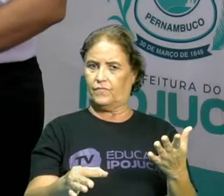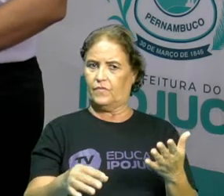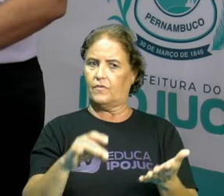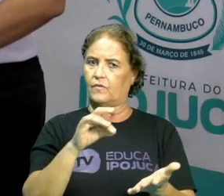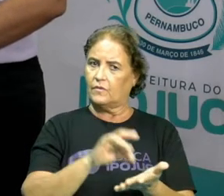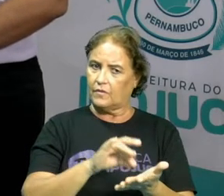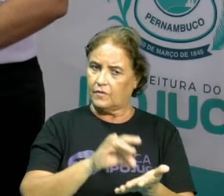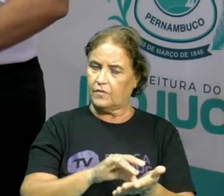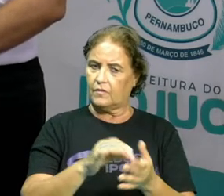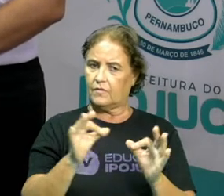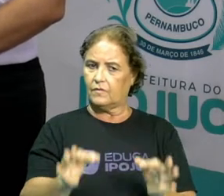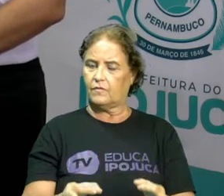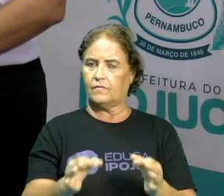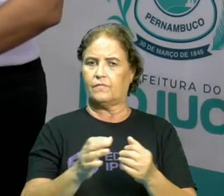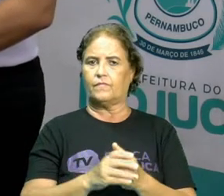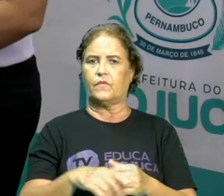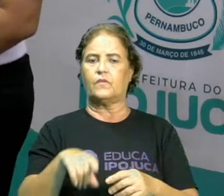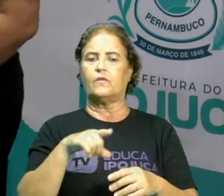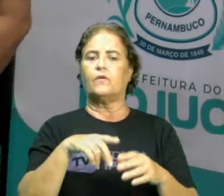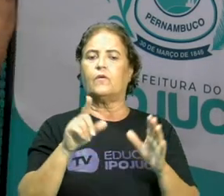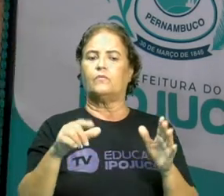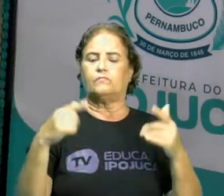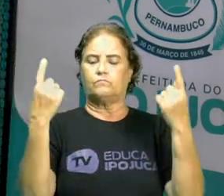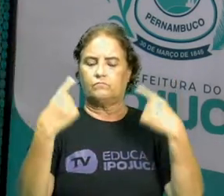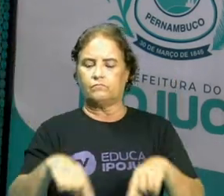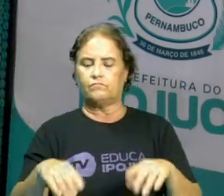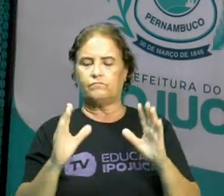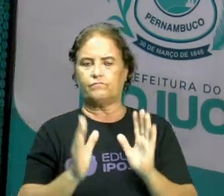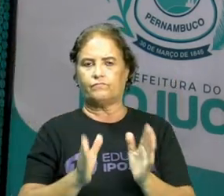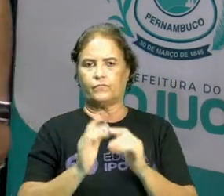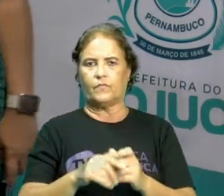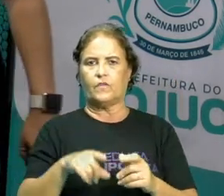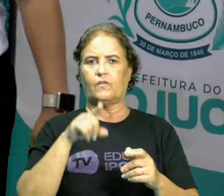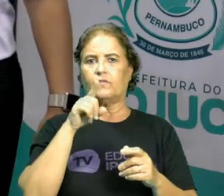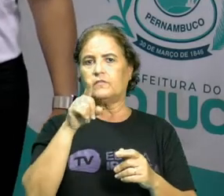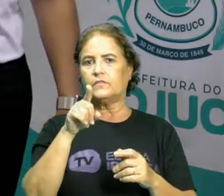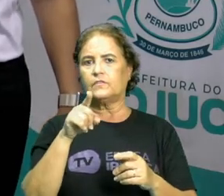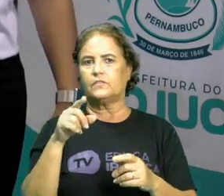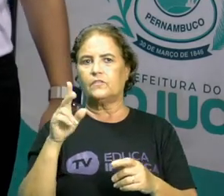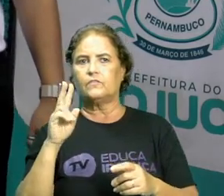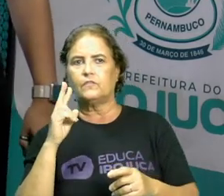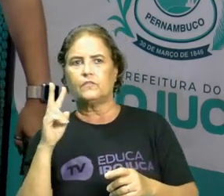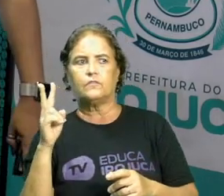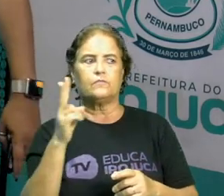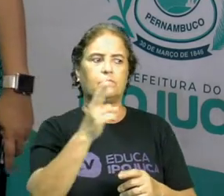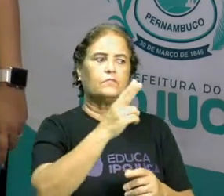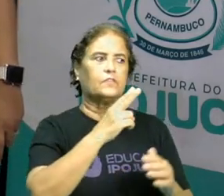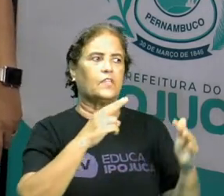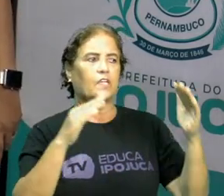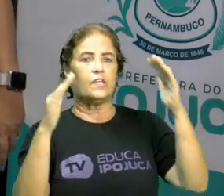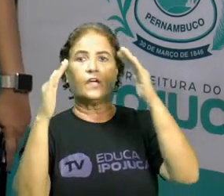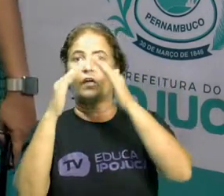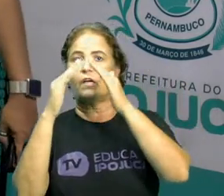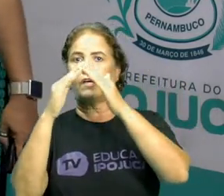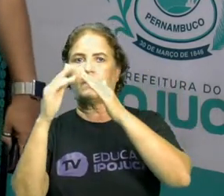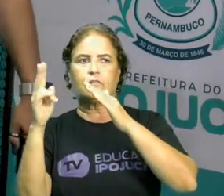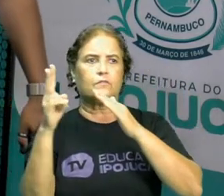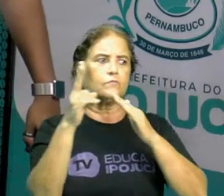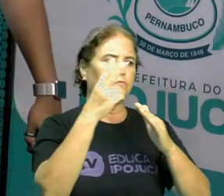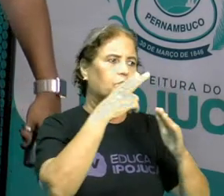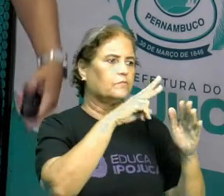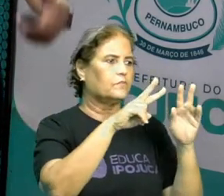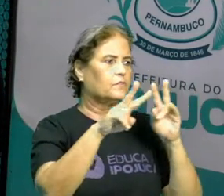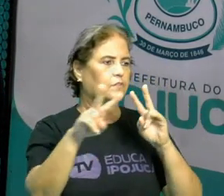certeza disso? Então, esse vai ser o seu desafio de hoje. Você vai olhar na sua casa, você vai ver tudo lá que tem na sua